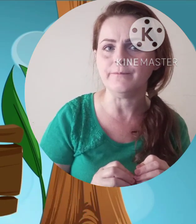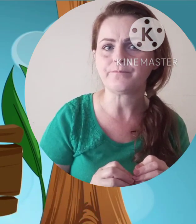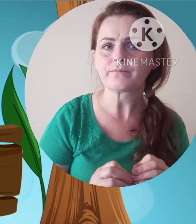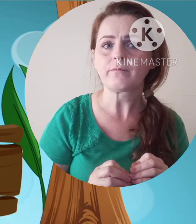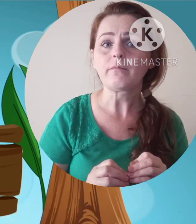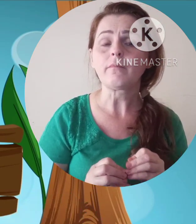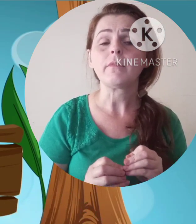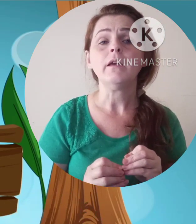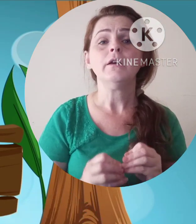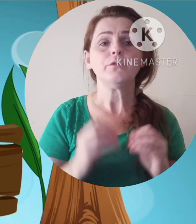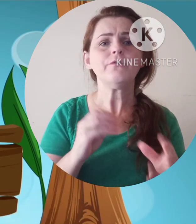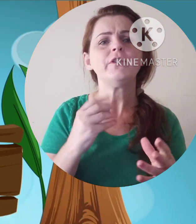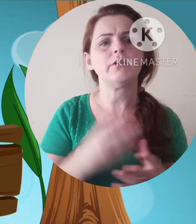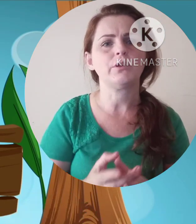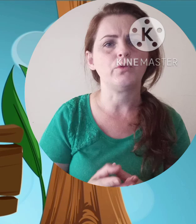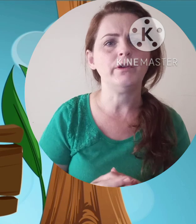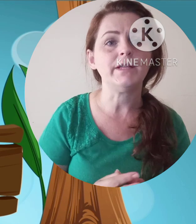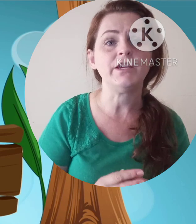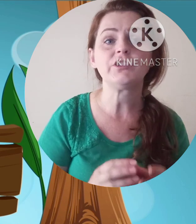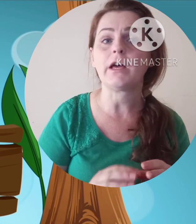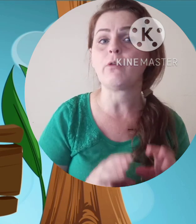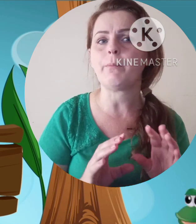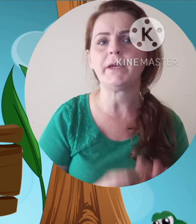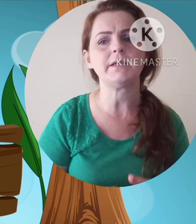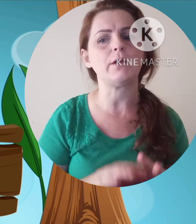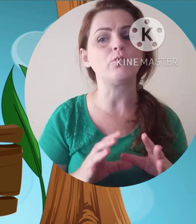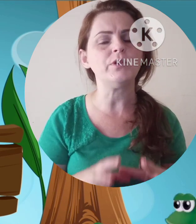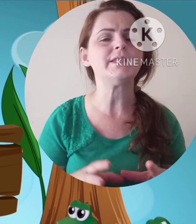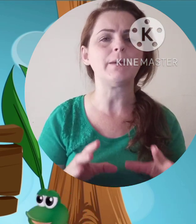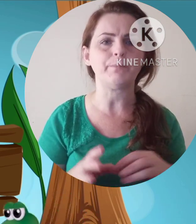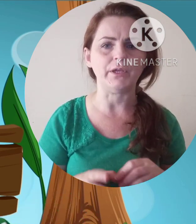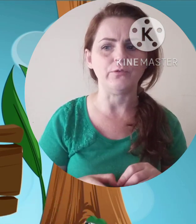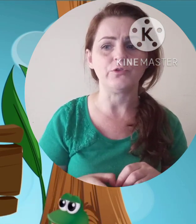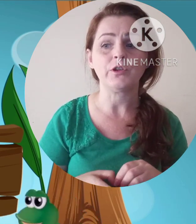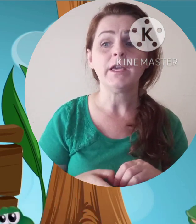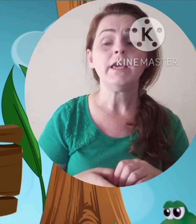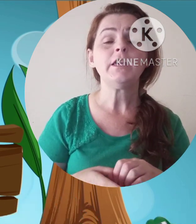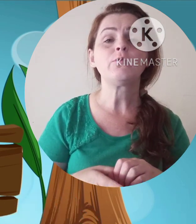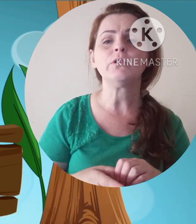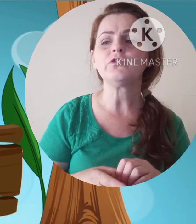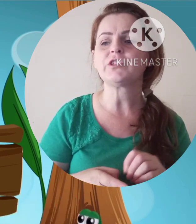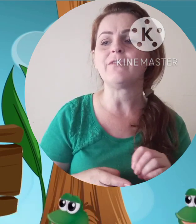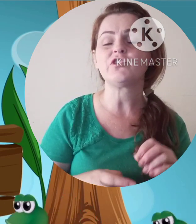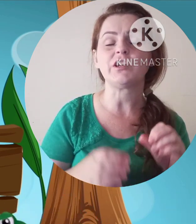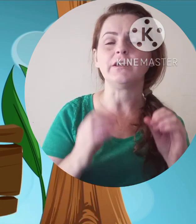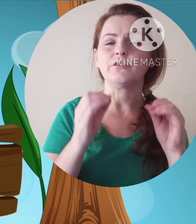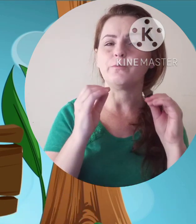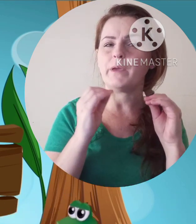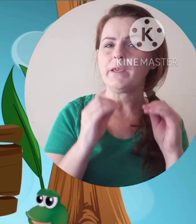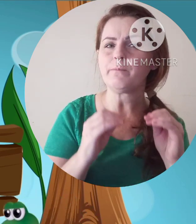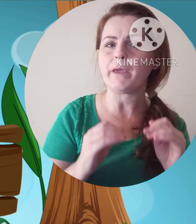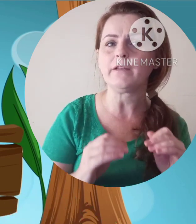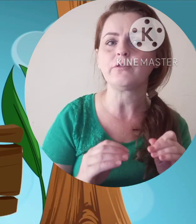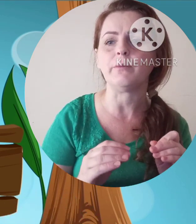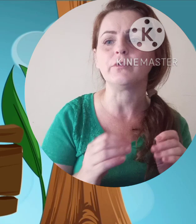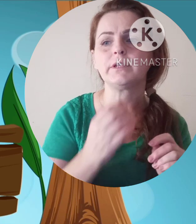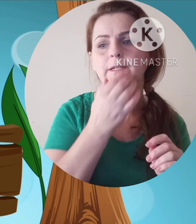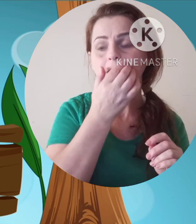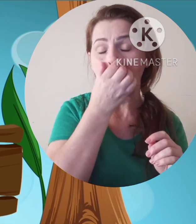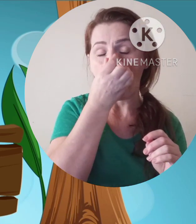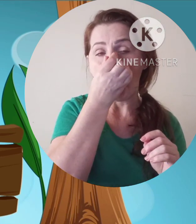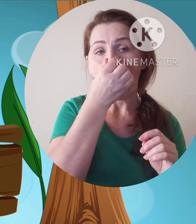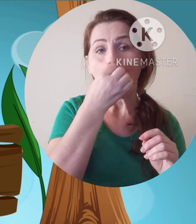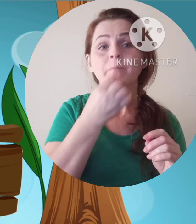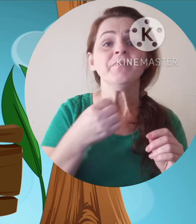corrida. No final da corrida restaram apenas alguns sapinhos. E quando estavam chegando bem perto da